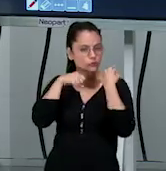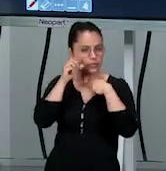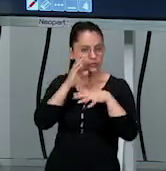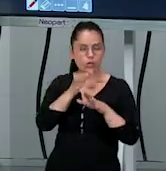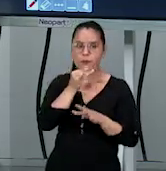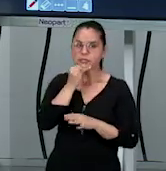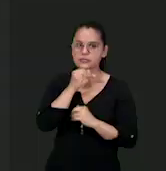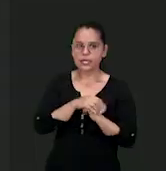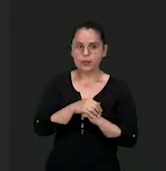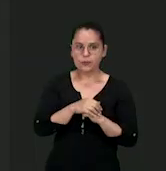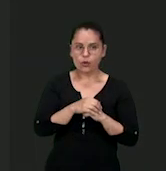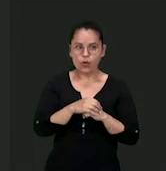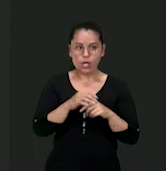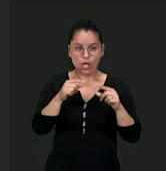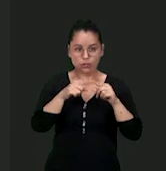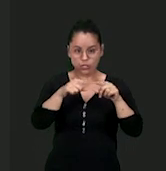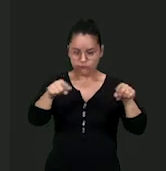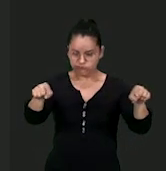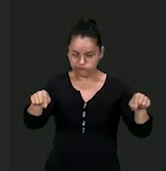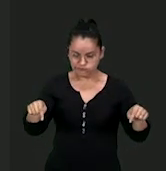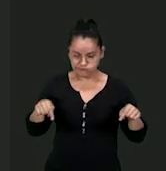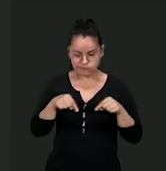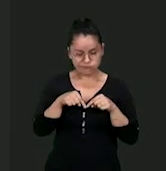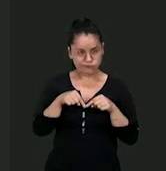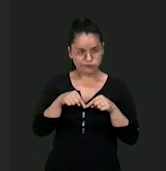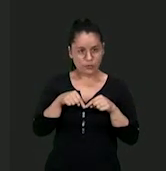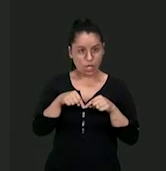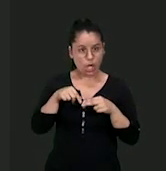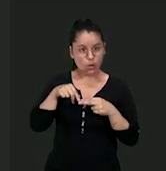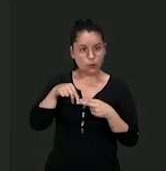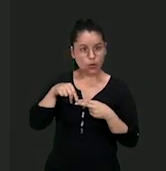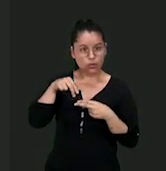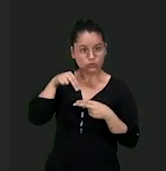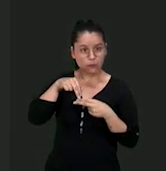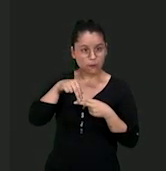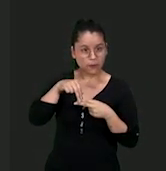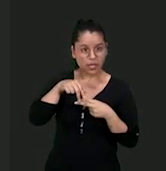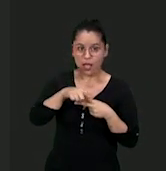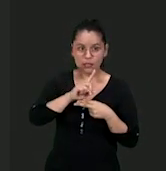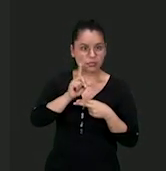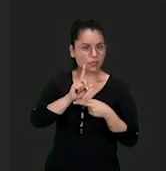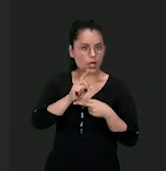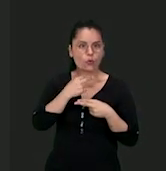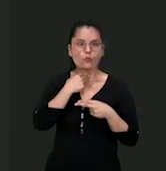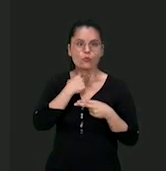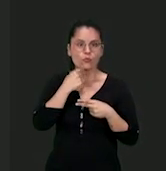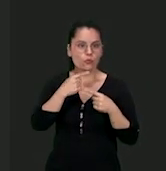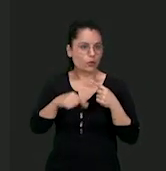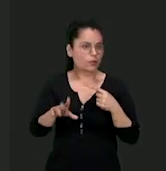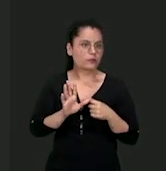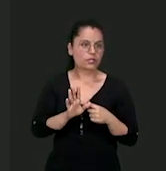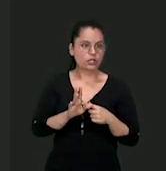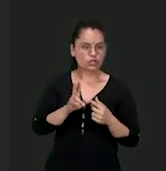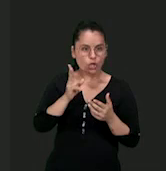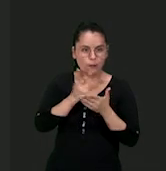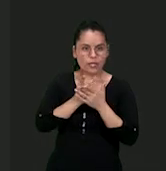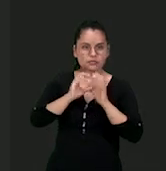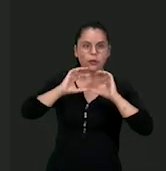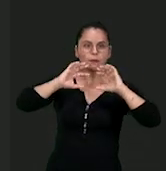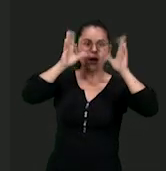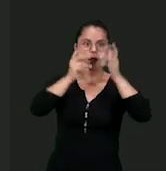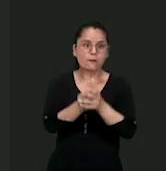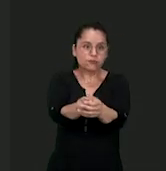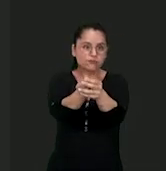é proibido pisar na linha ou sacar. Eu tenho que estar atrás da linha. Eu não posso dar, o mesmo jogador não pode dar dois toques